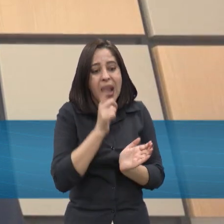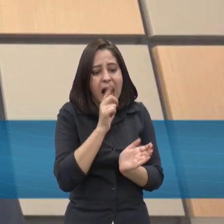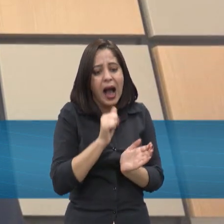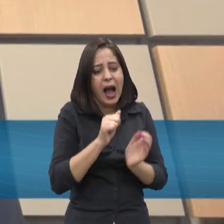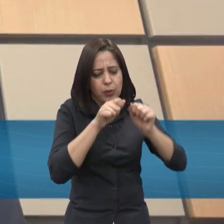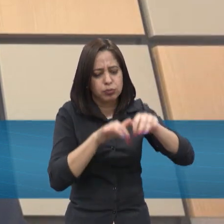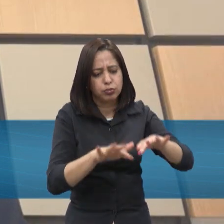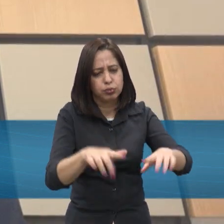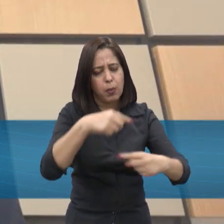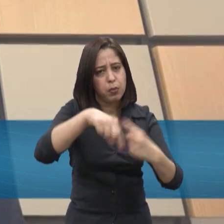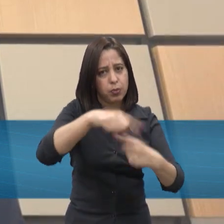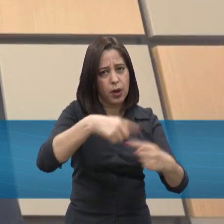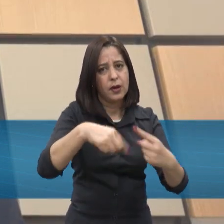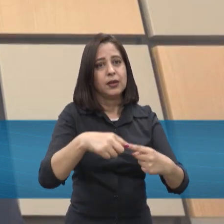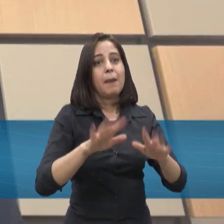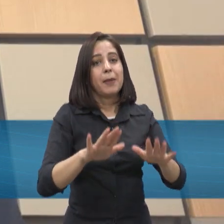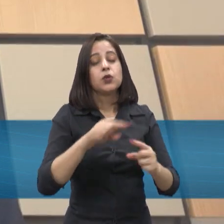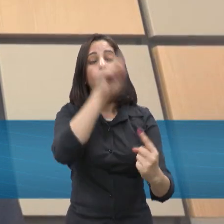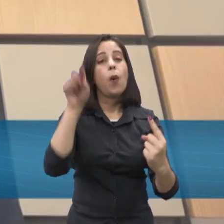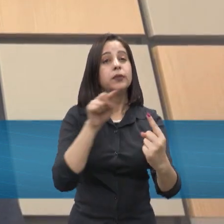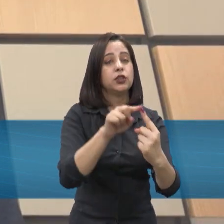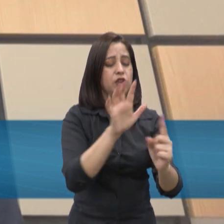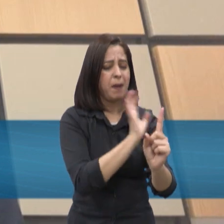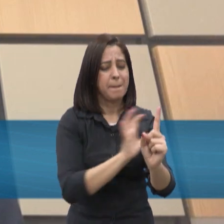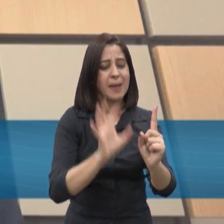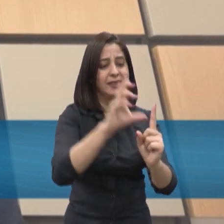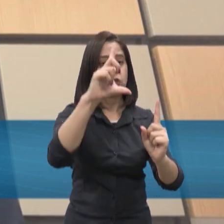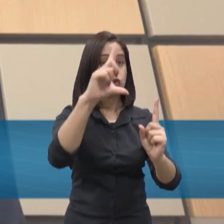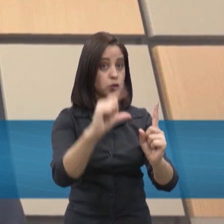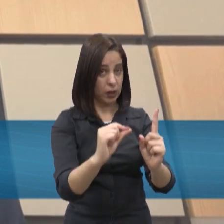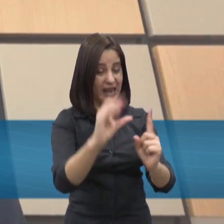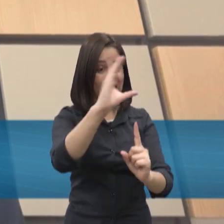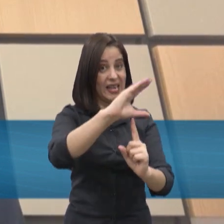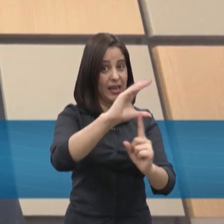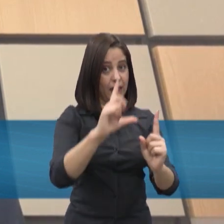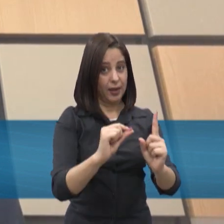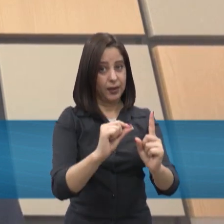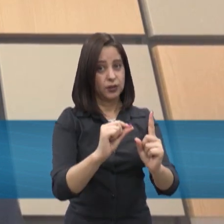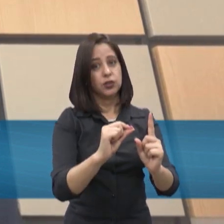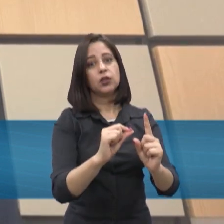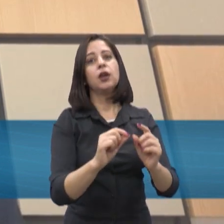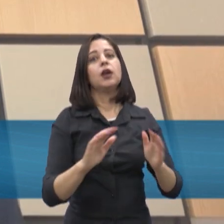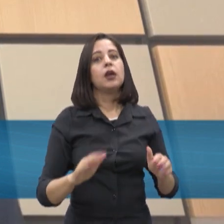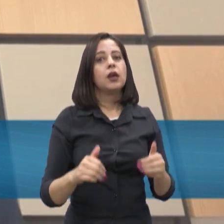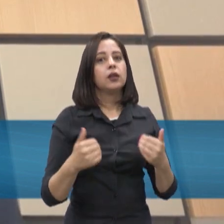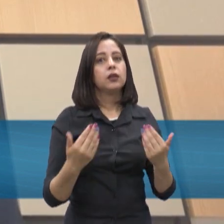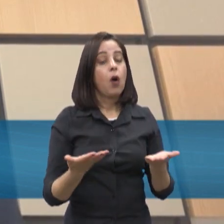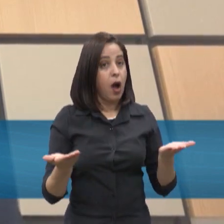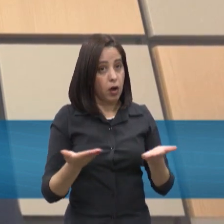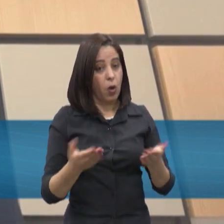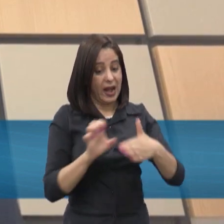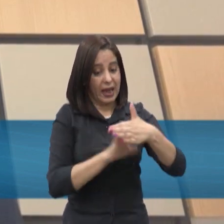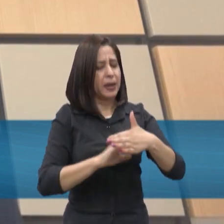consigo impactar o menor número possível de clientes, e a gestão da rede, ela está mais complexa, como foi